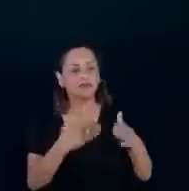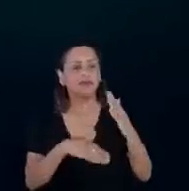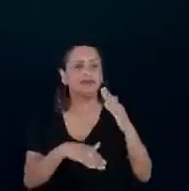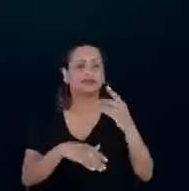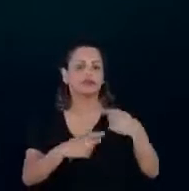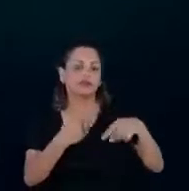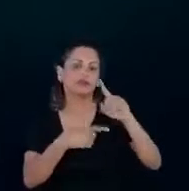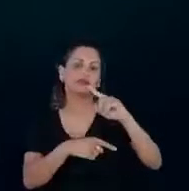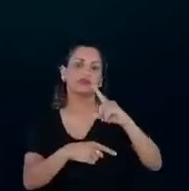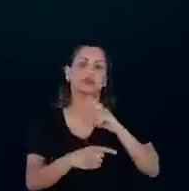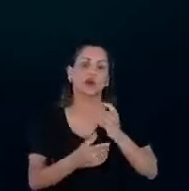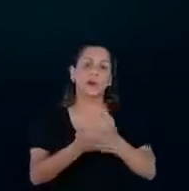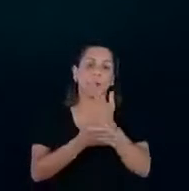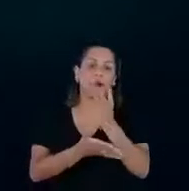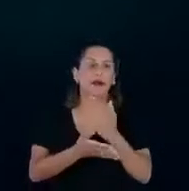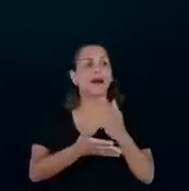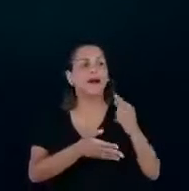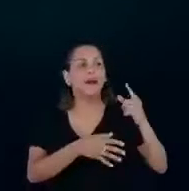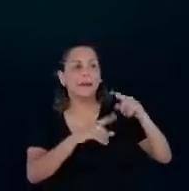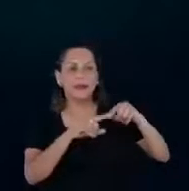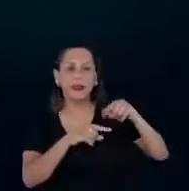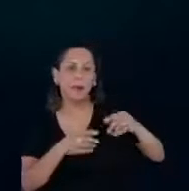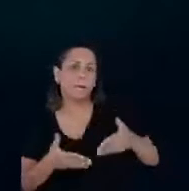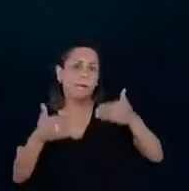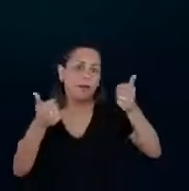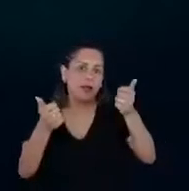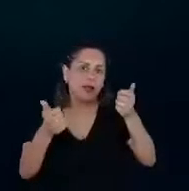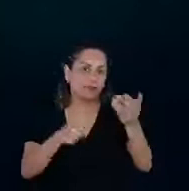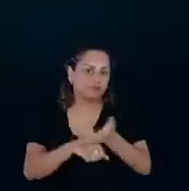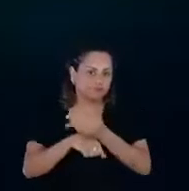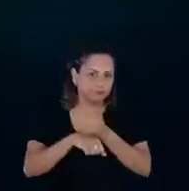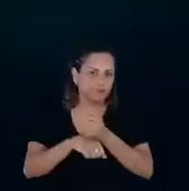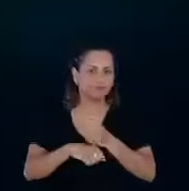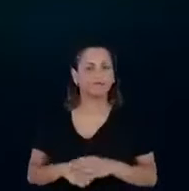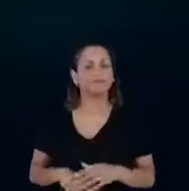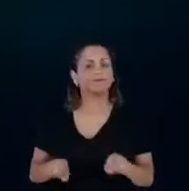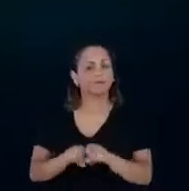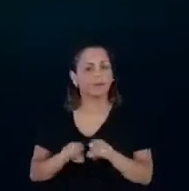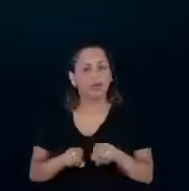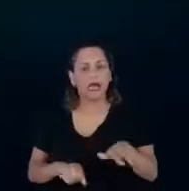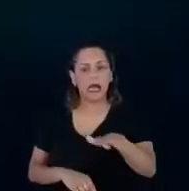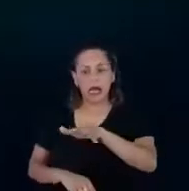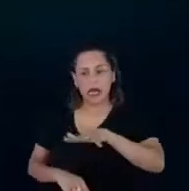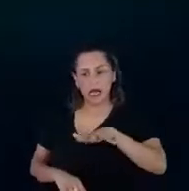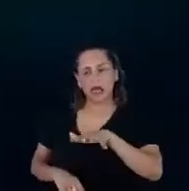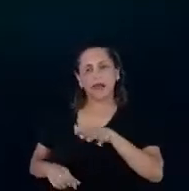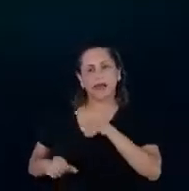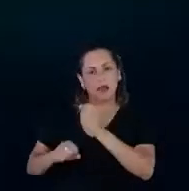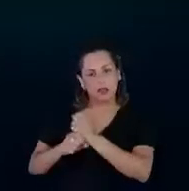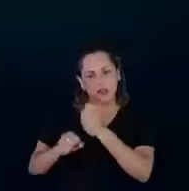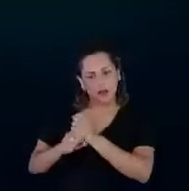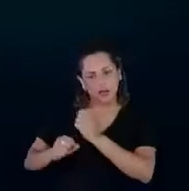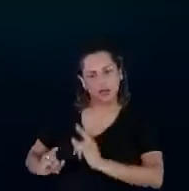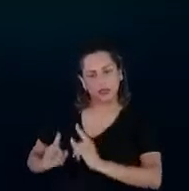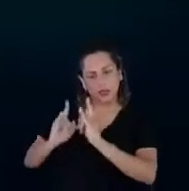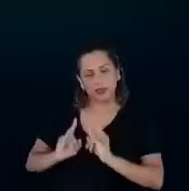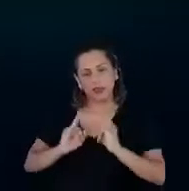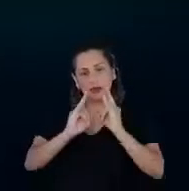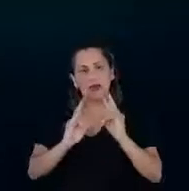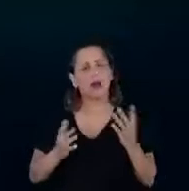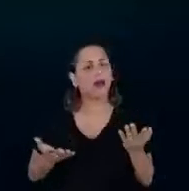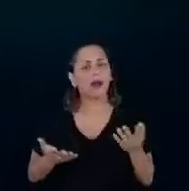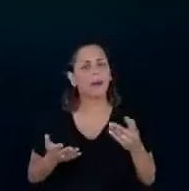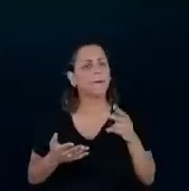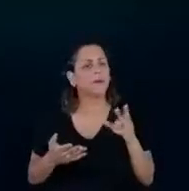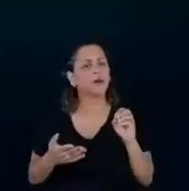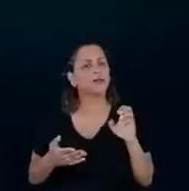equipamento ainda mais eficiente. A gente tem também uma atuação no setor de edificações, então, o selo Procel hoje não trata só de equipamento e